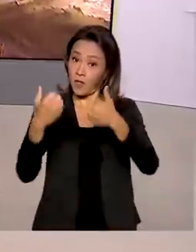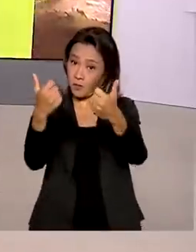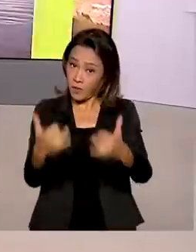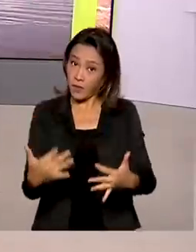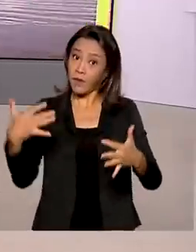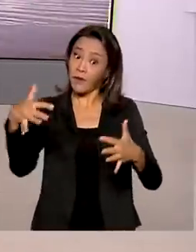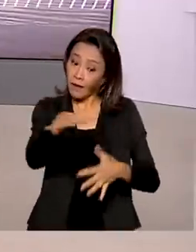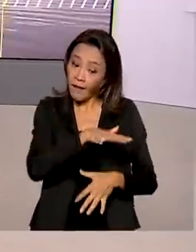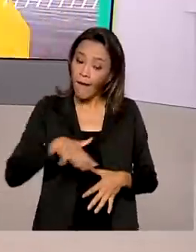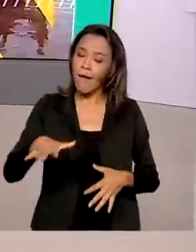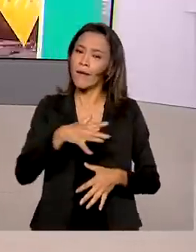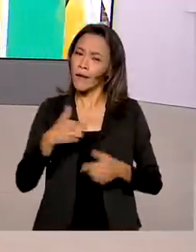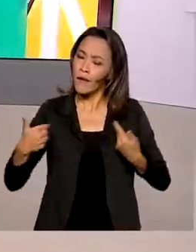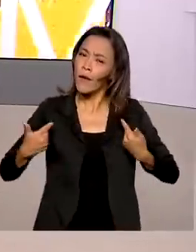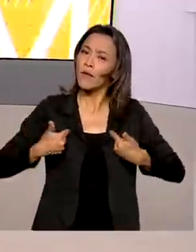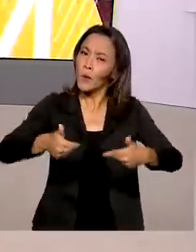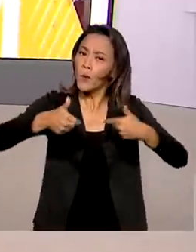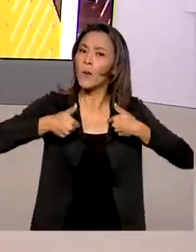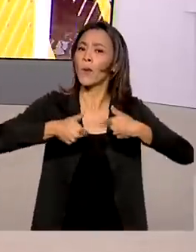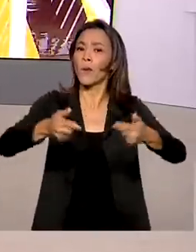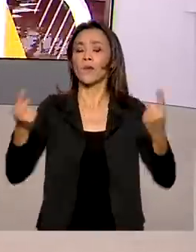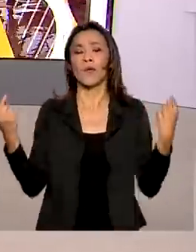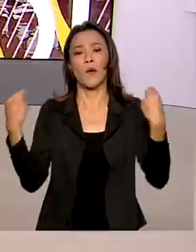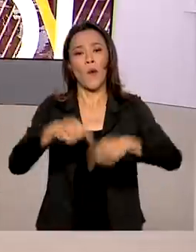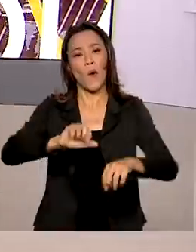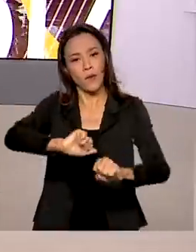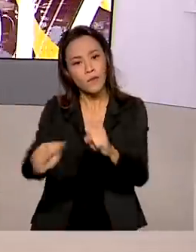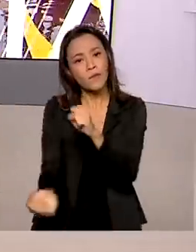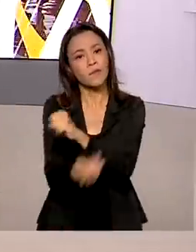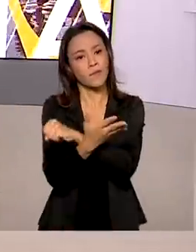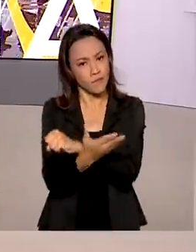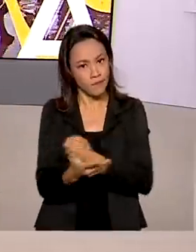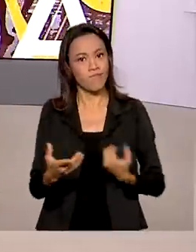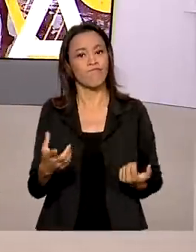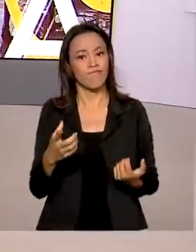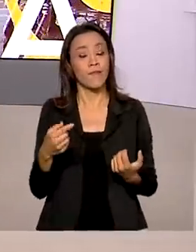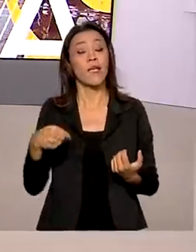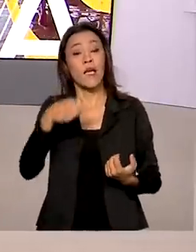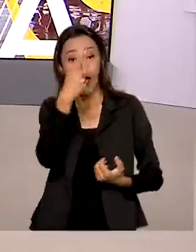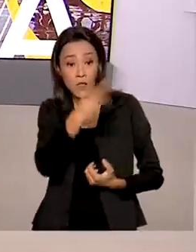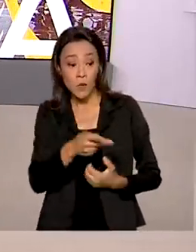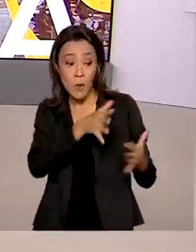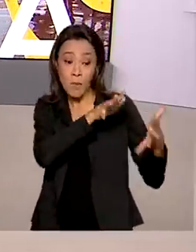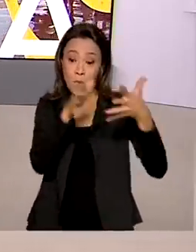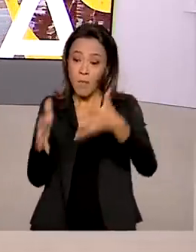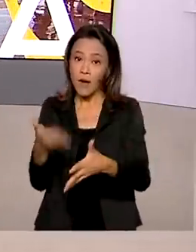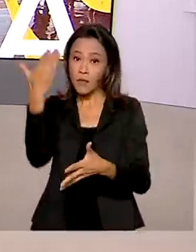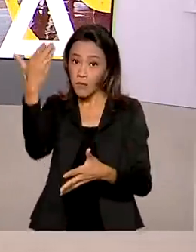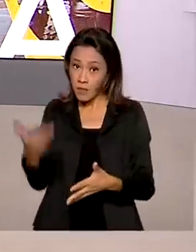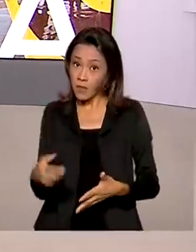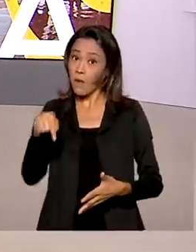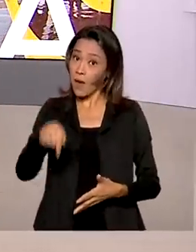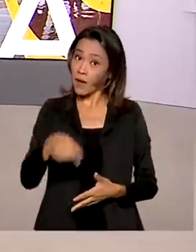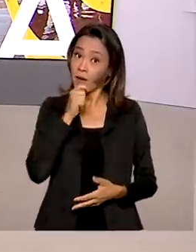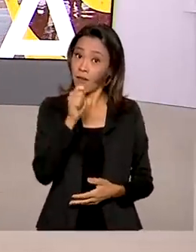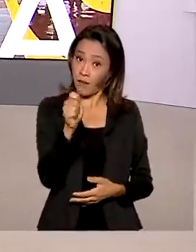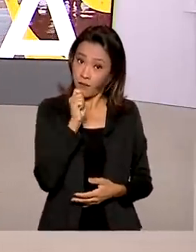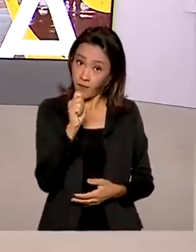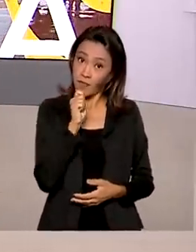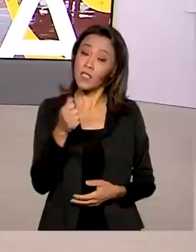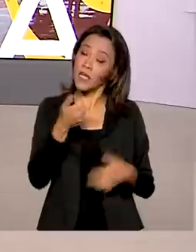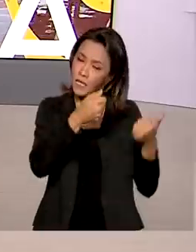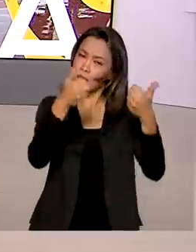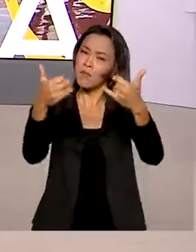investe no combate à corrupção para alcançar resultados importantes para o Brasil. Durante sua participação no programa Sem Censura aqui da TV Brasil,